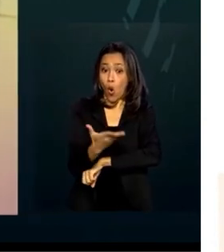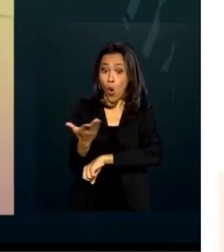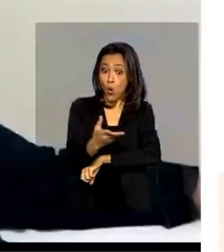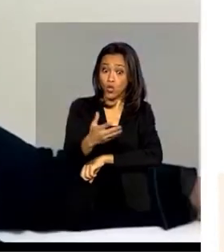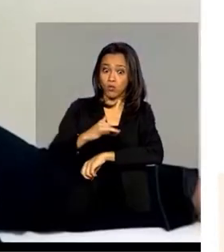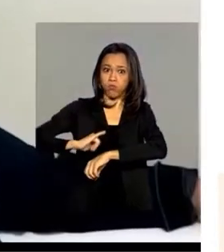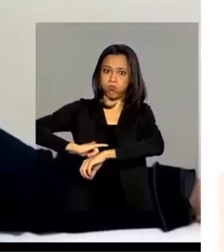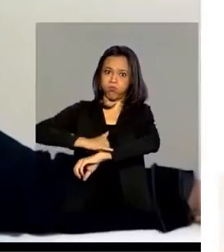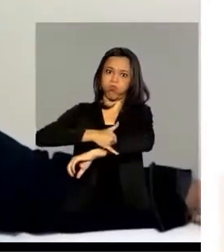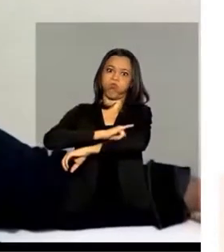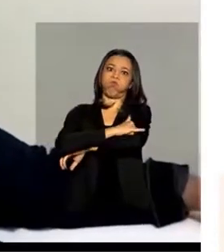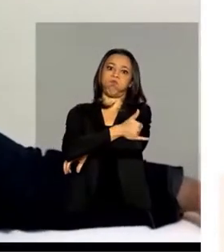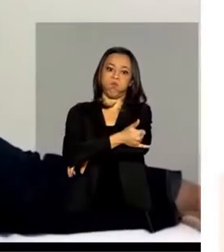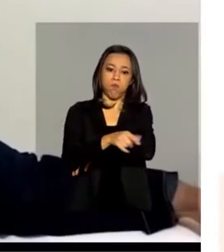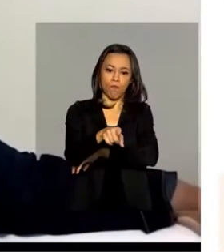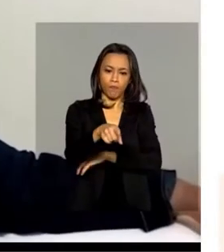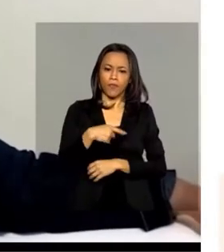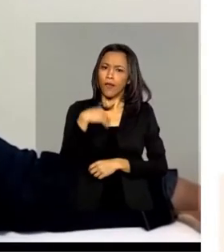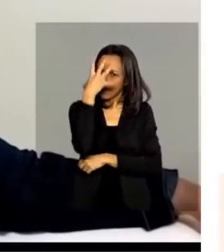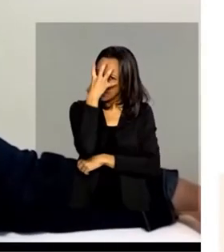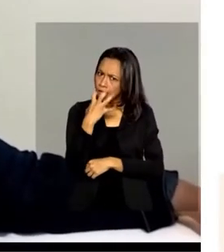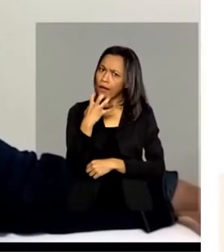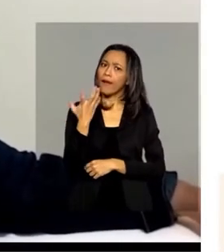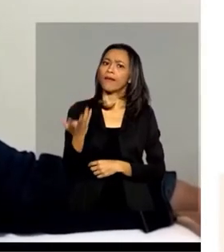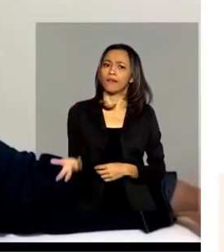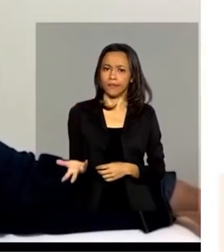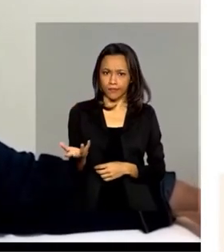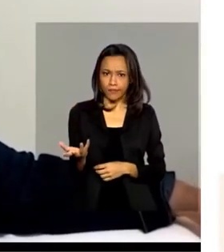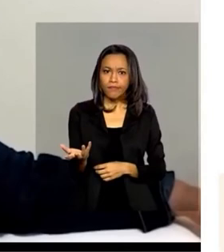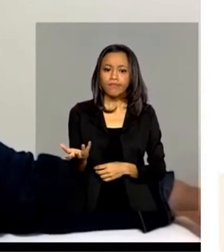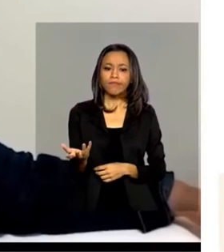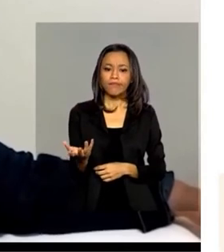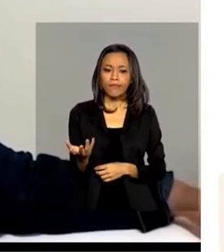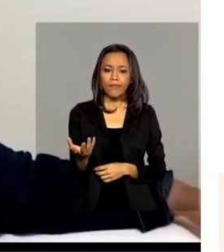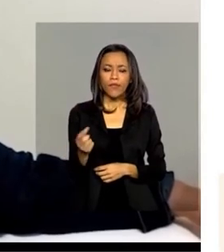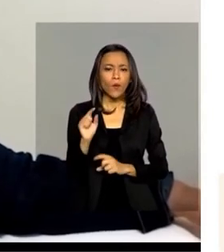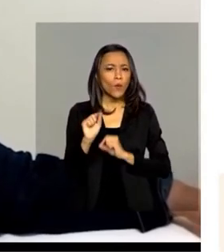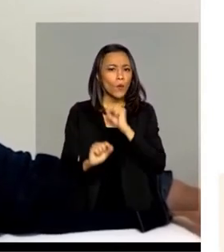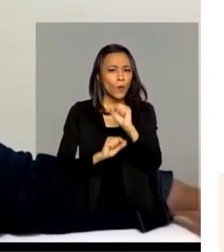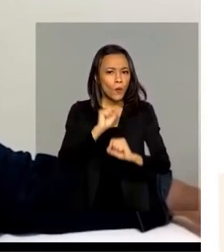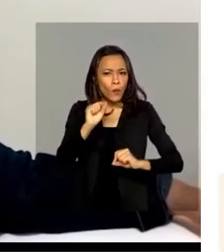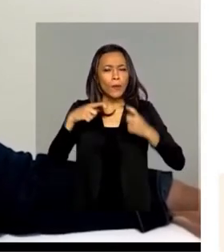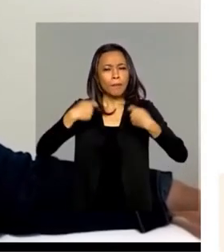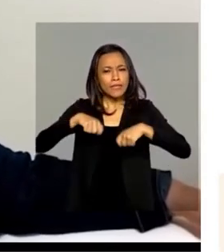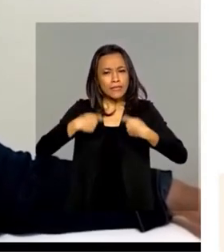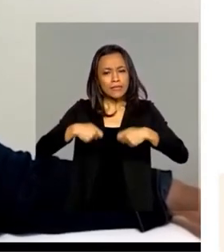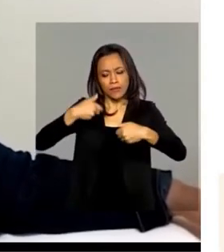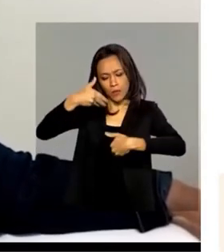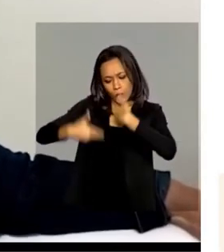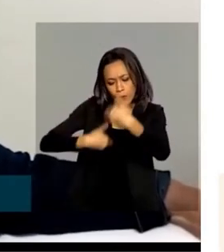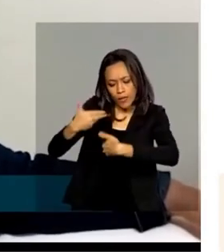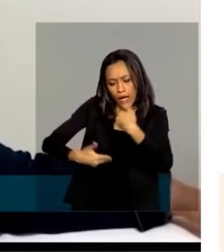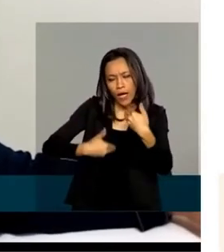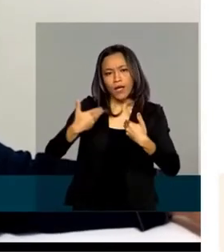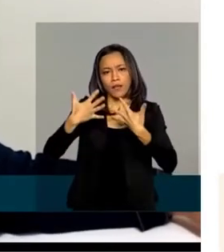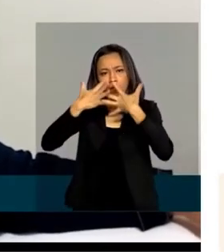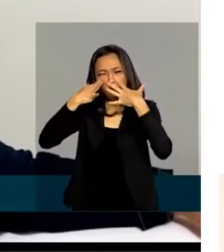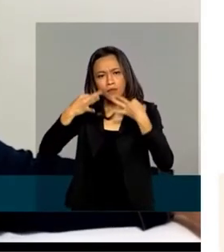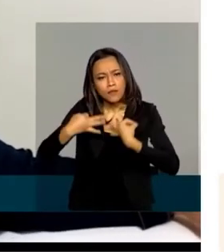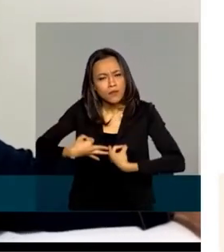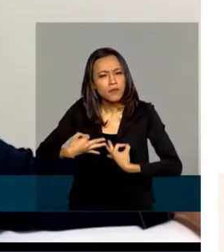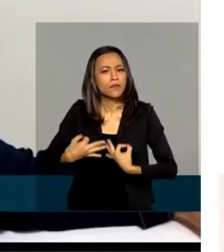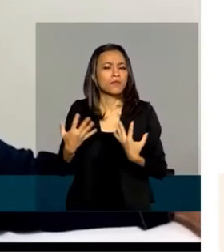mórbida. A obesidade é uma coisa séria, é uma coisa que necessita de cuidado, de atenção